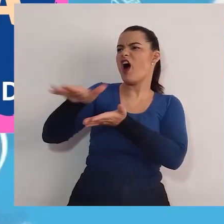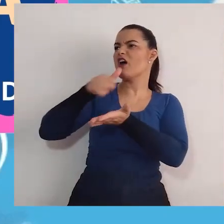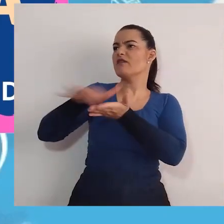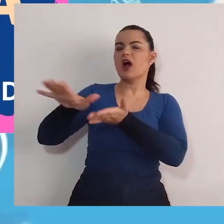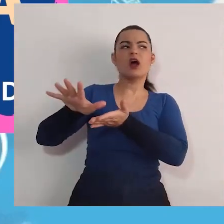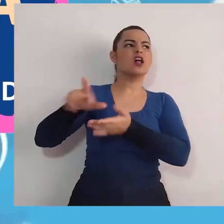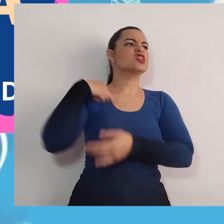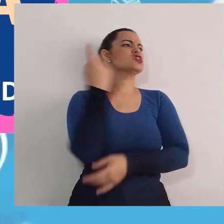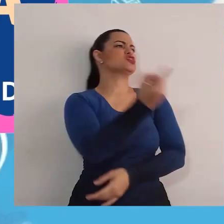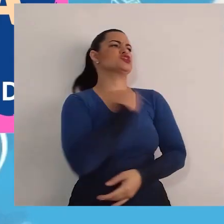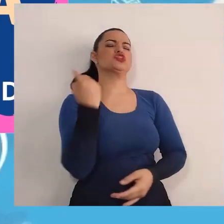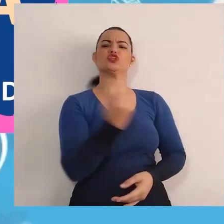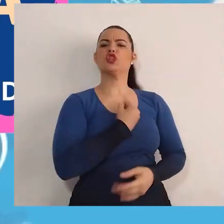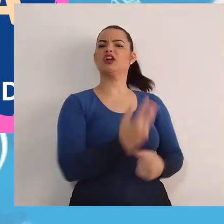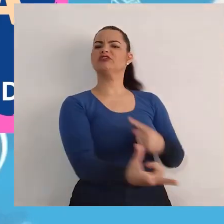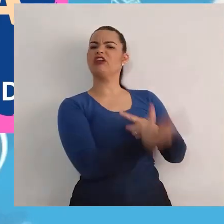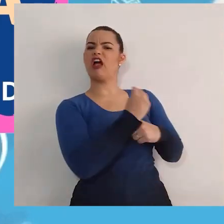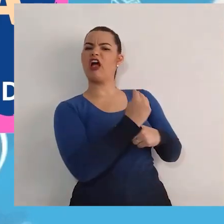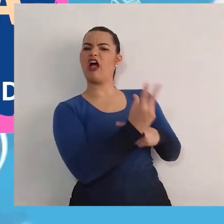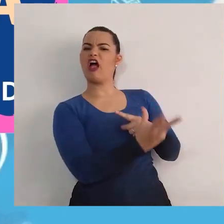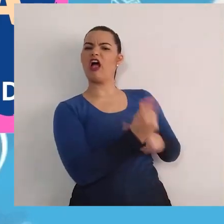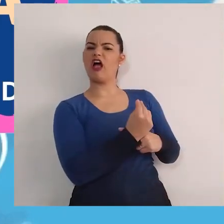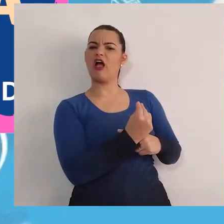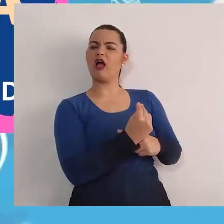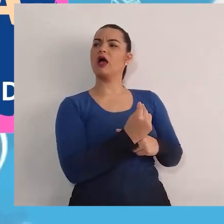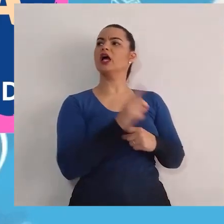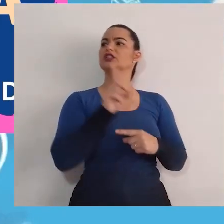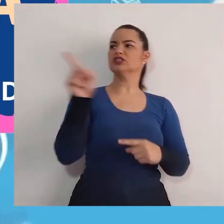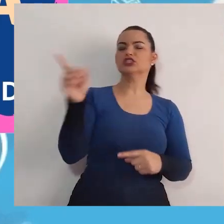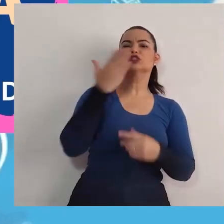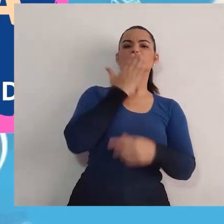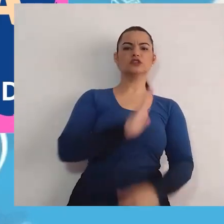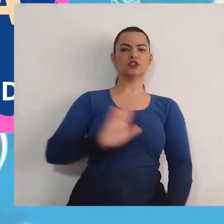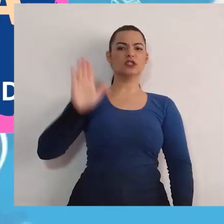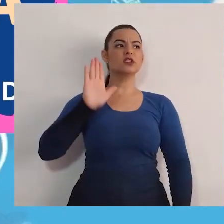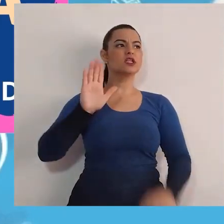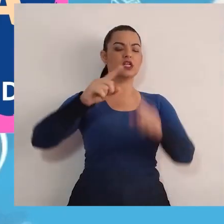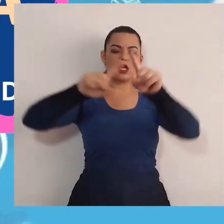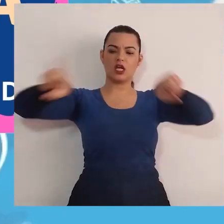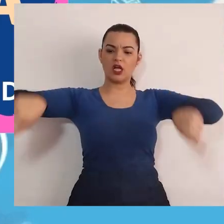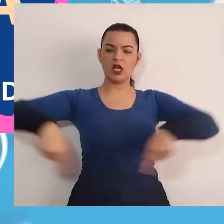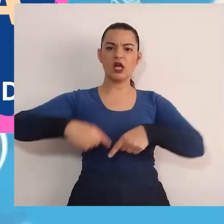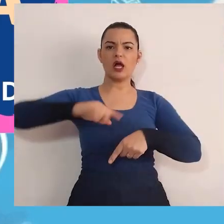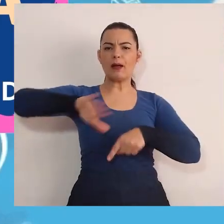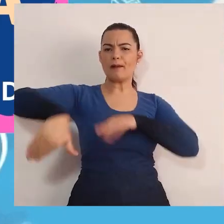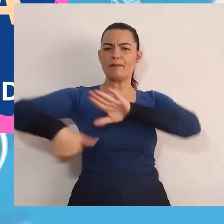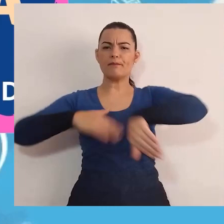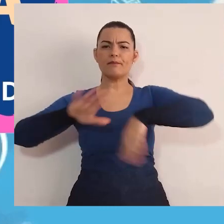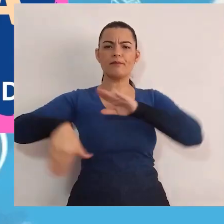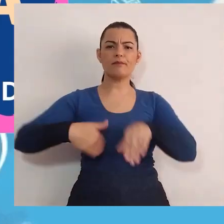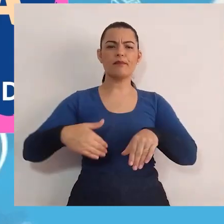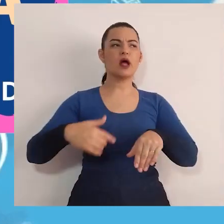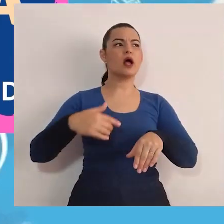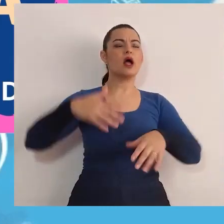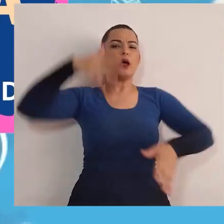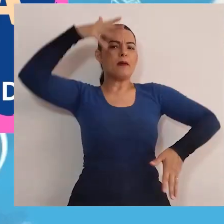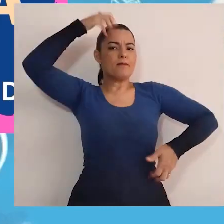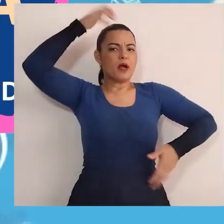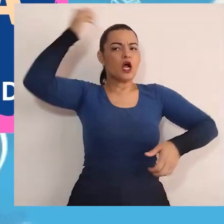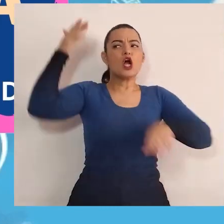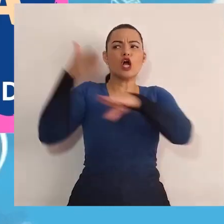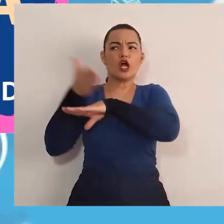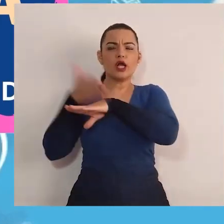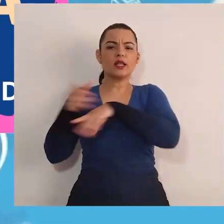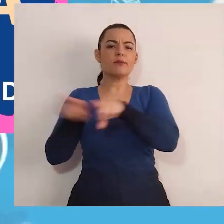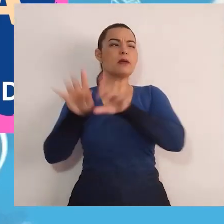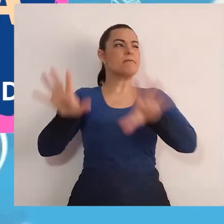fomos enganados! Prometeram que a piscina Também seria um para os macacos. O rei é tão